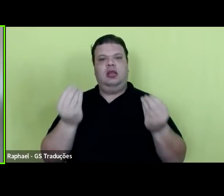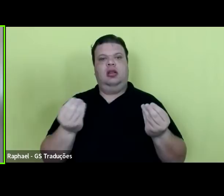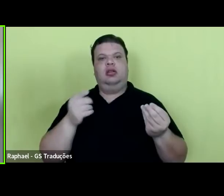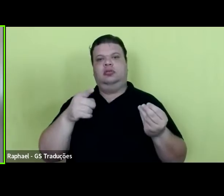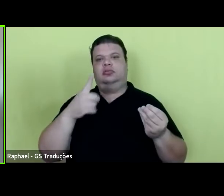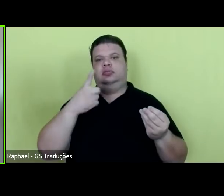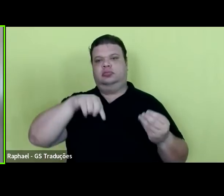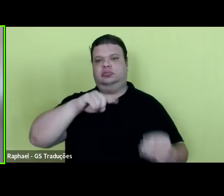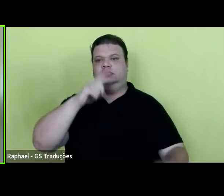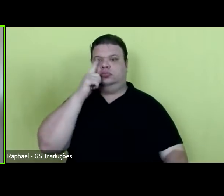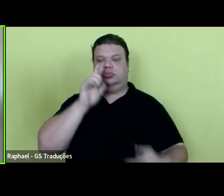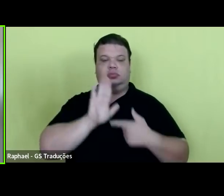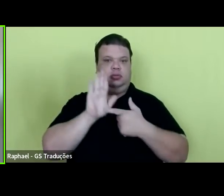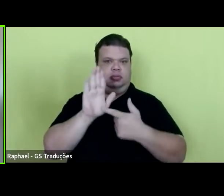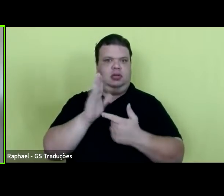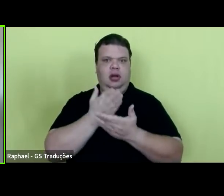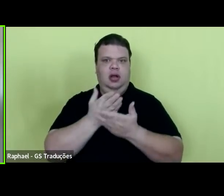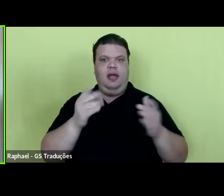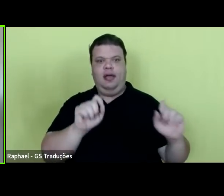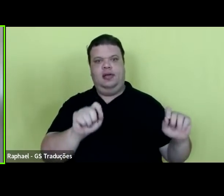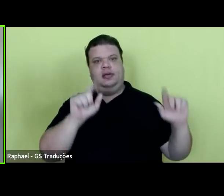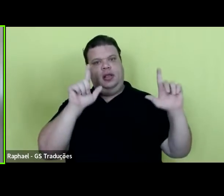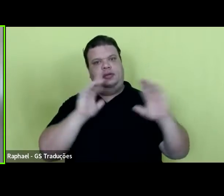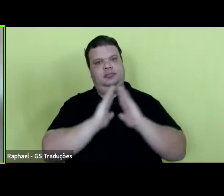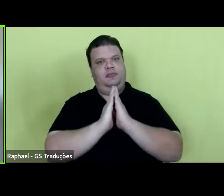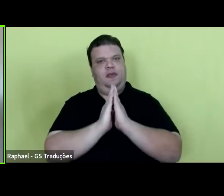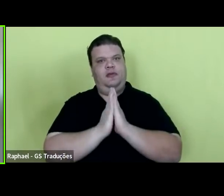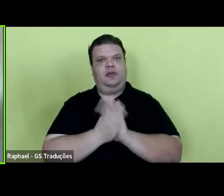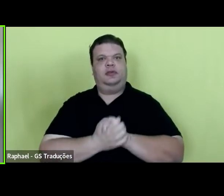minha apresentação, que são os slides, por favor.